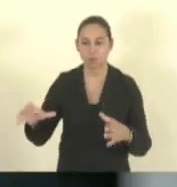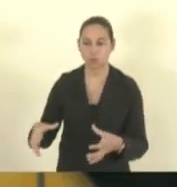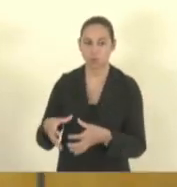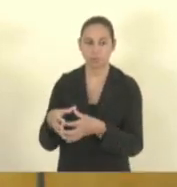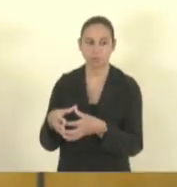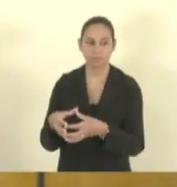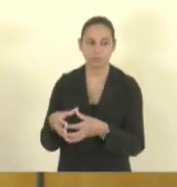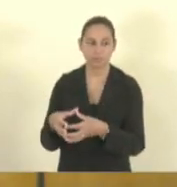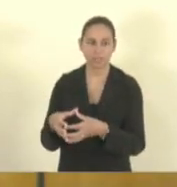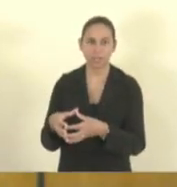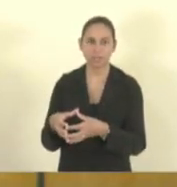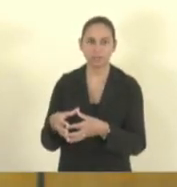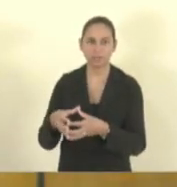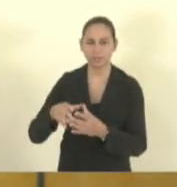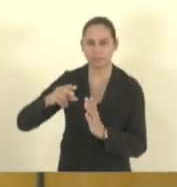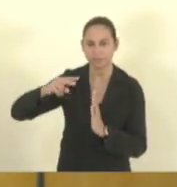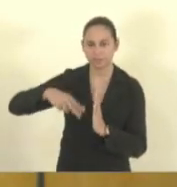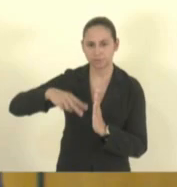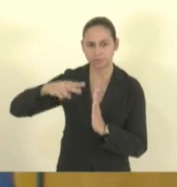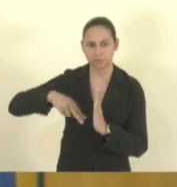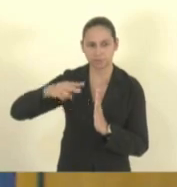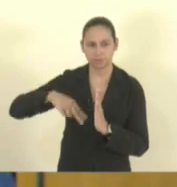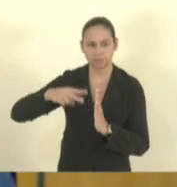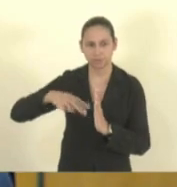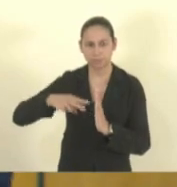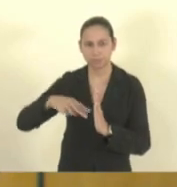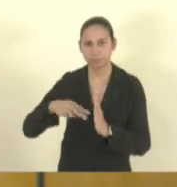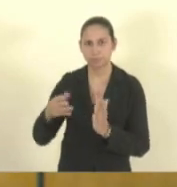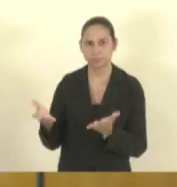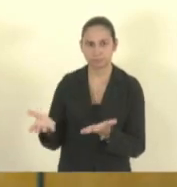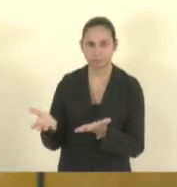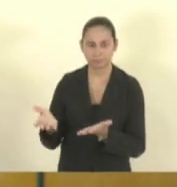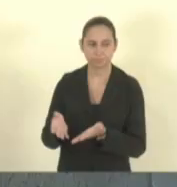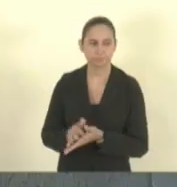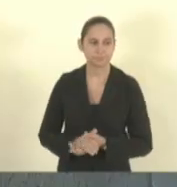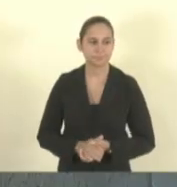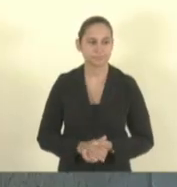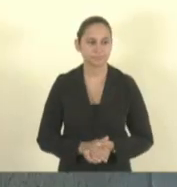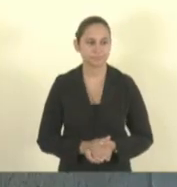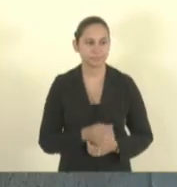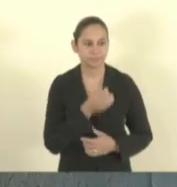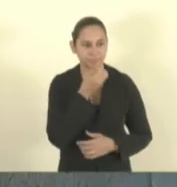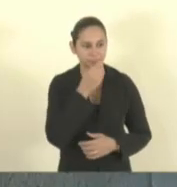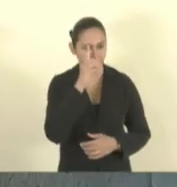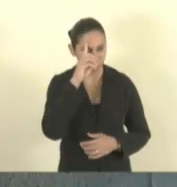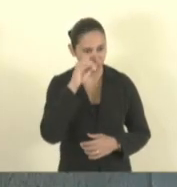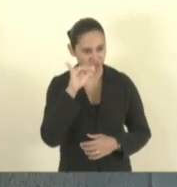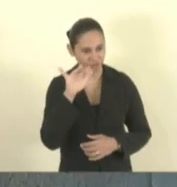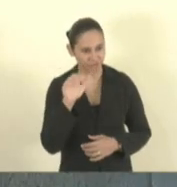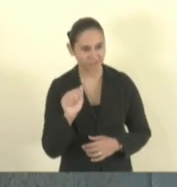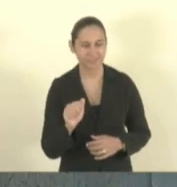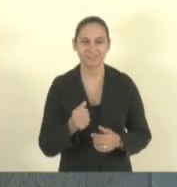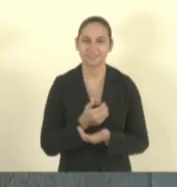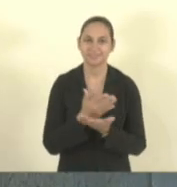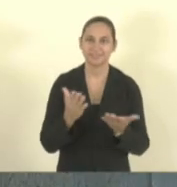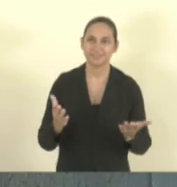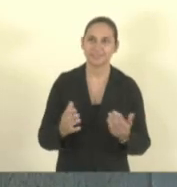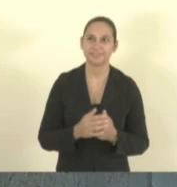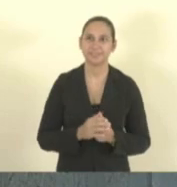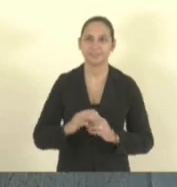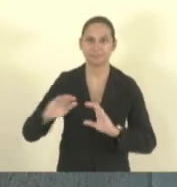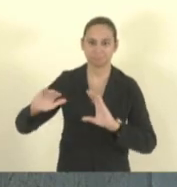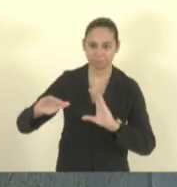proceda à leitura do expediente. Bom dia a todos e a todas. Correspondências